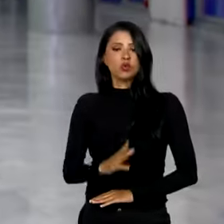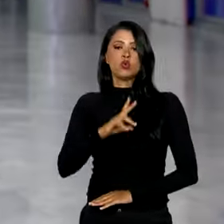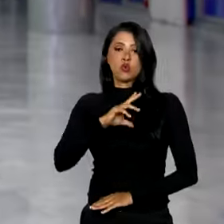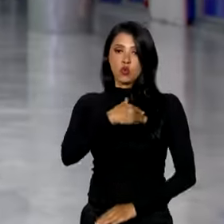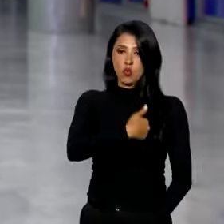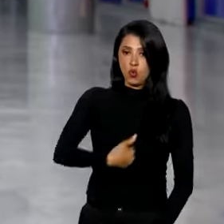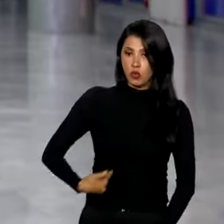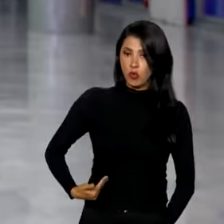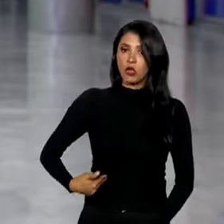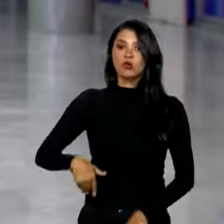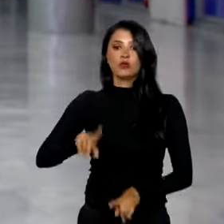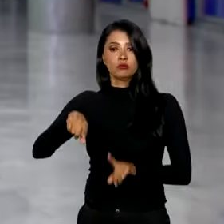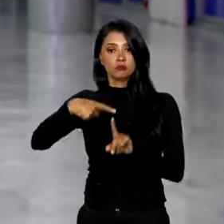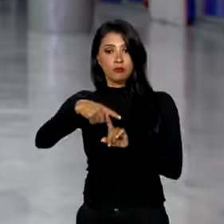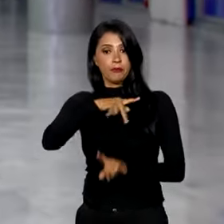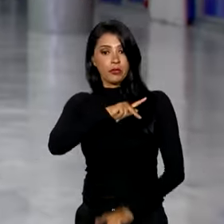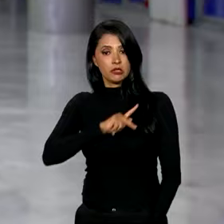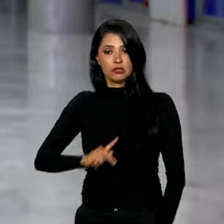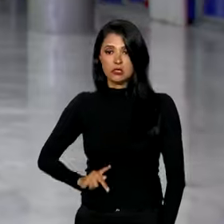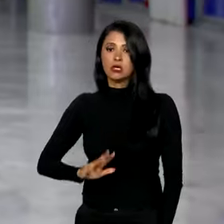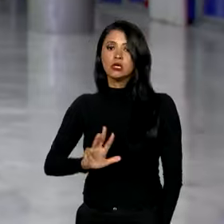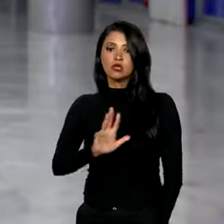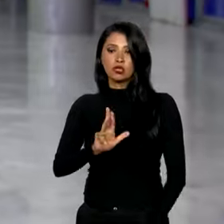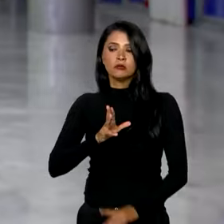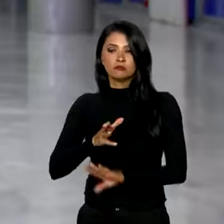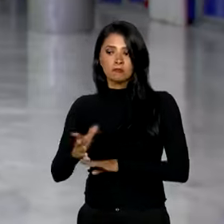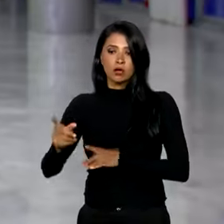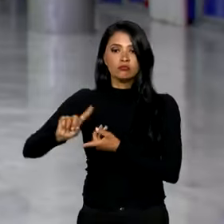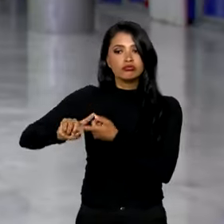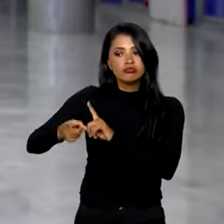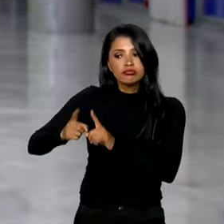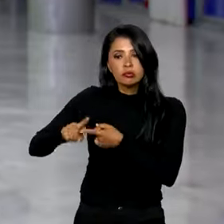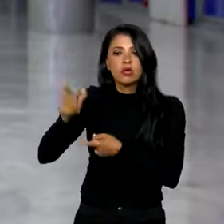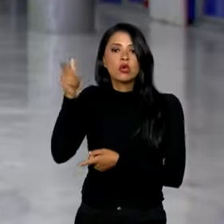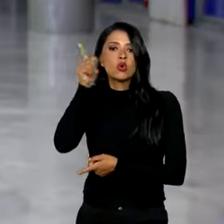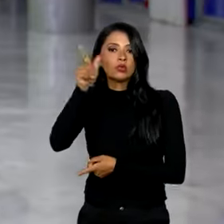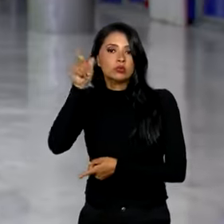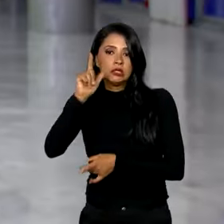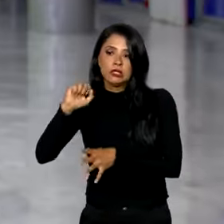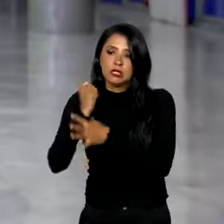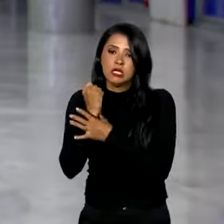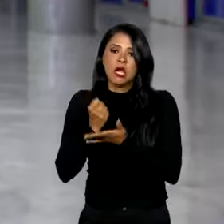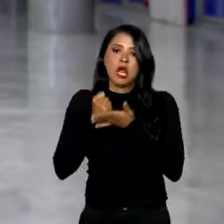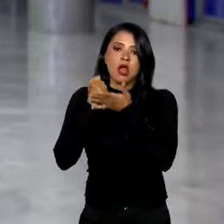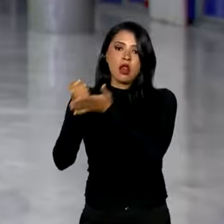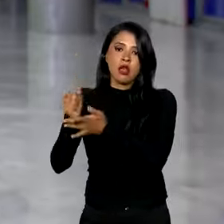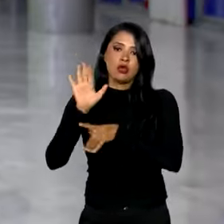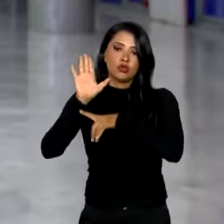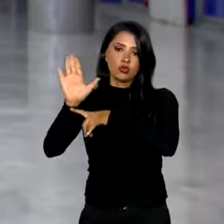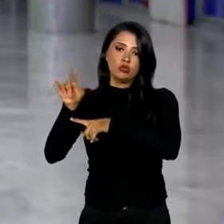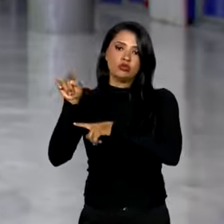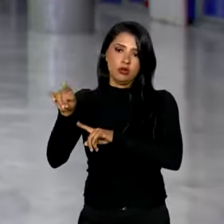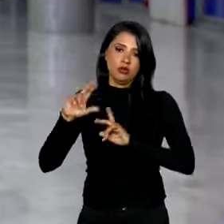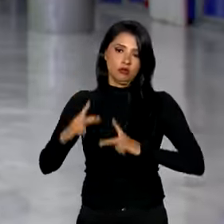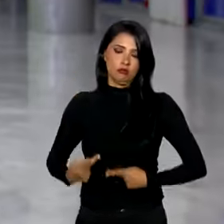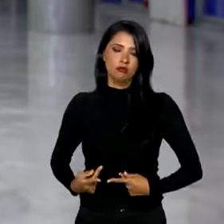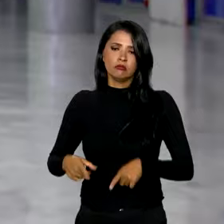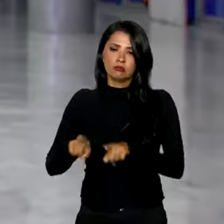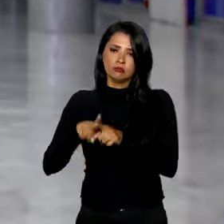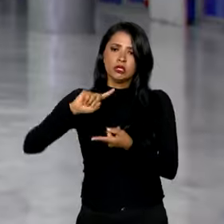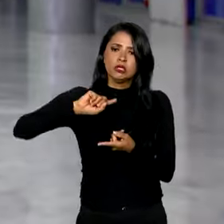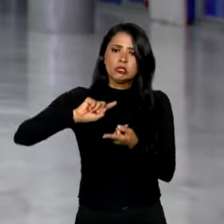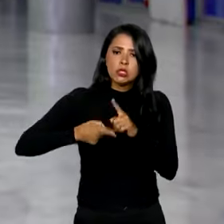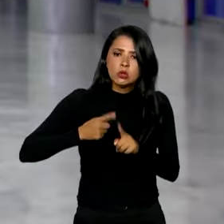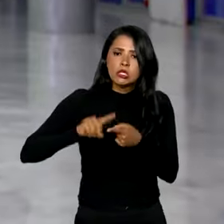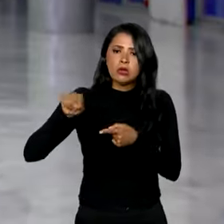Lula, estão diretamente envolvidos em tratativas para garantir ajuda humanitária na região, também negociar um